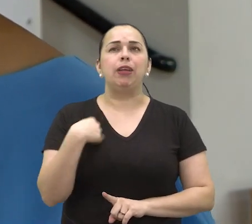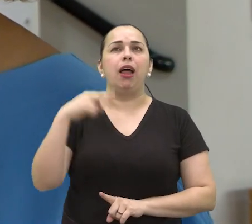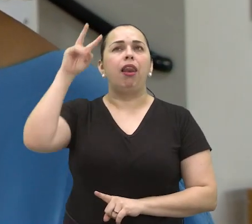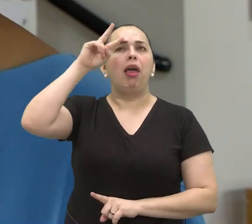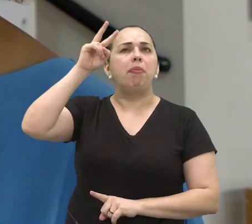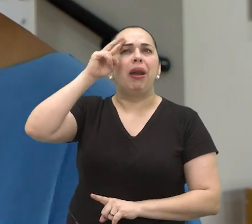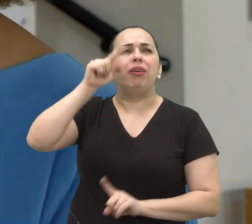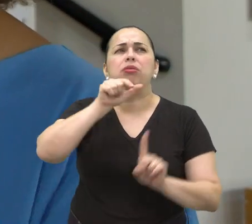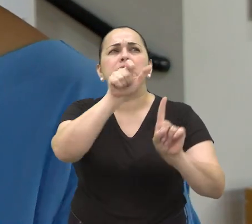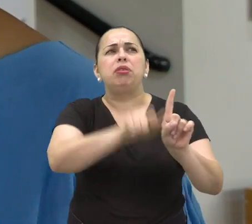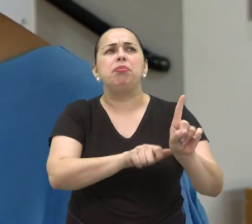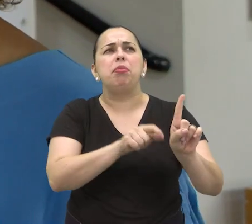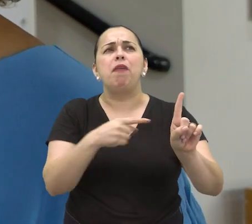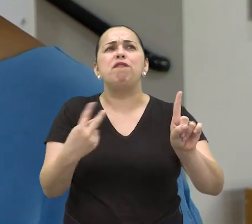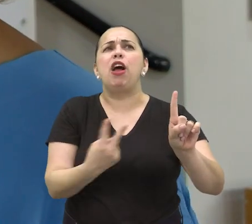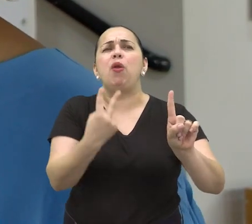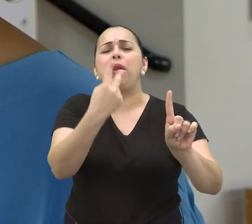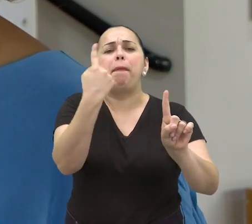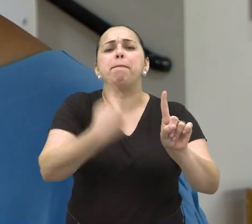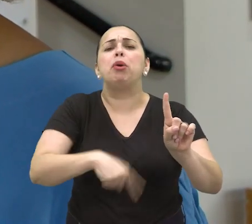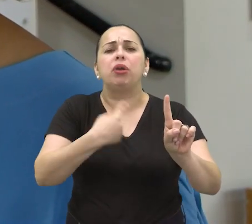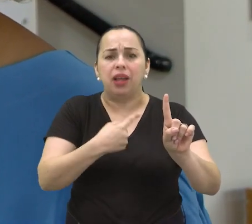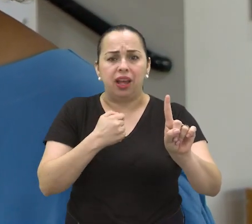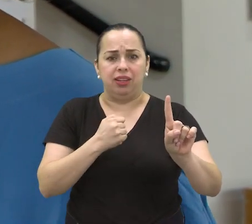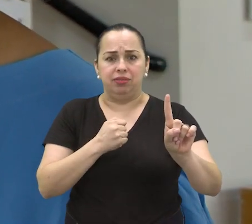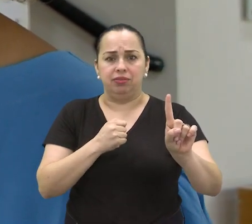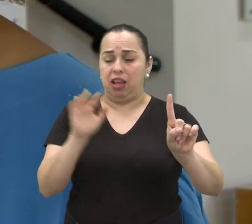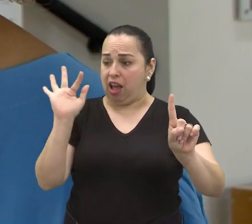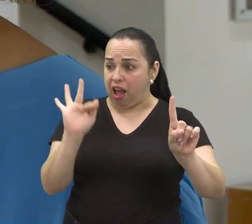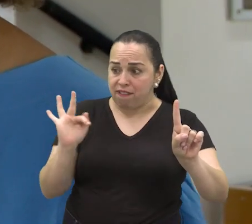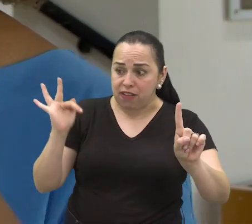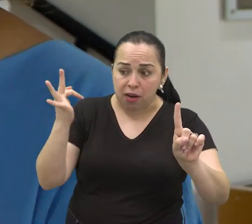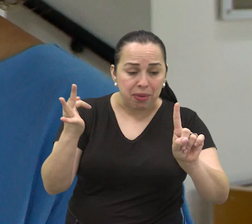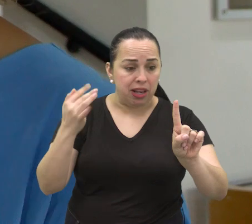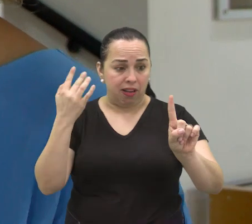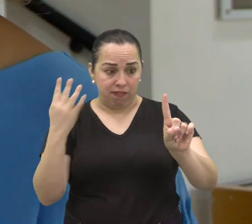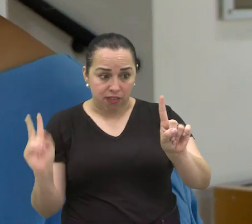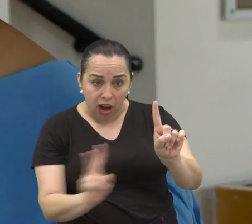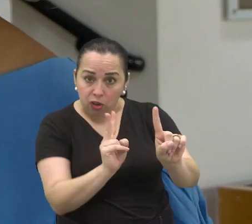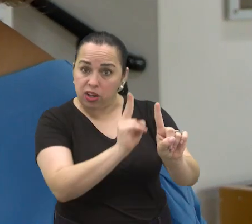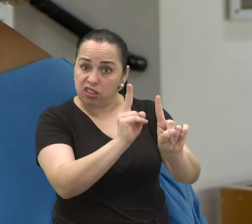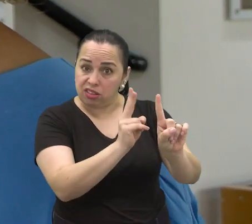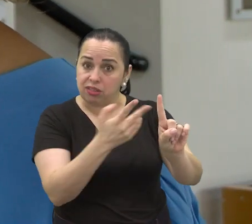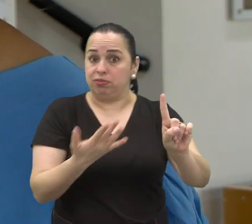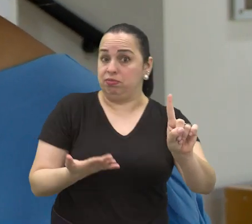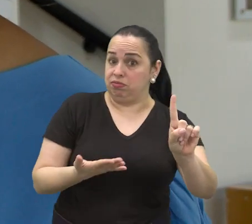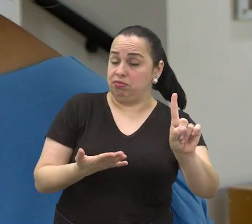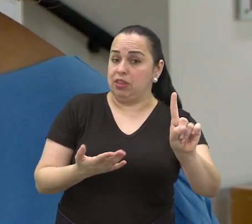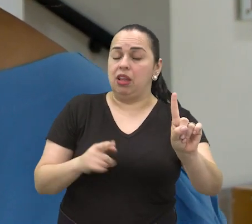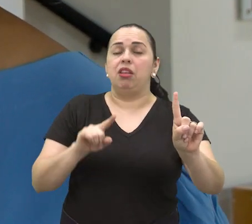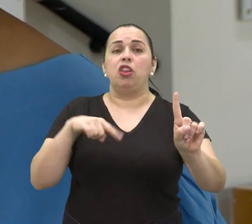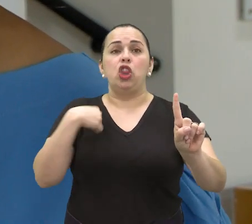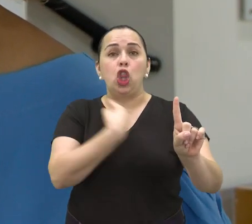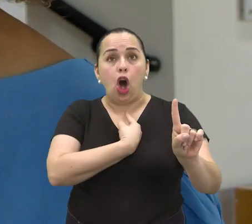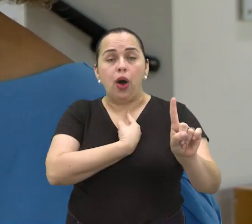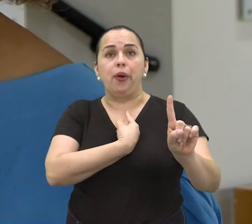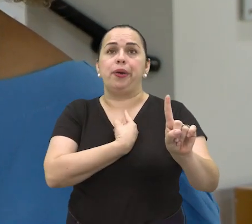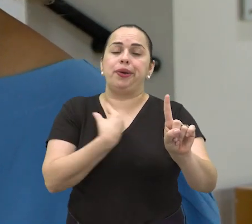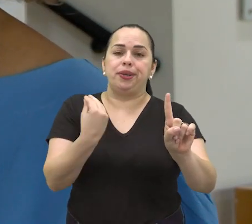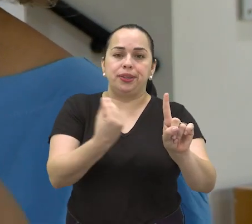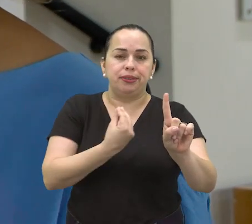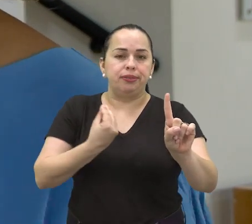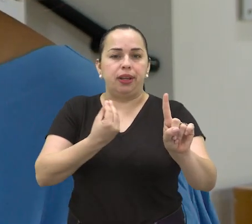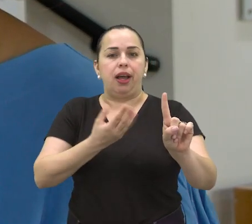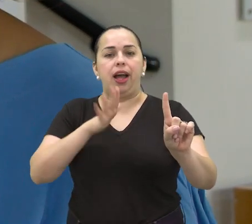como qual é a valorização, qual o sentido, será que a família também valoriza, será que a gente